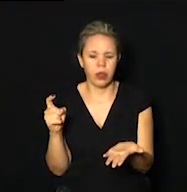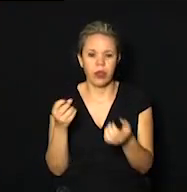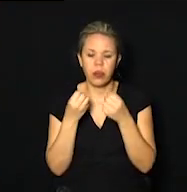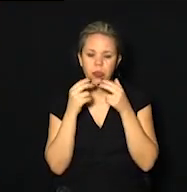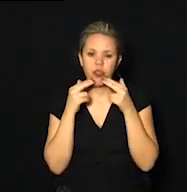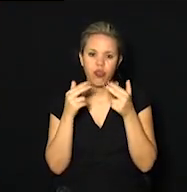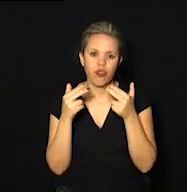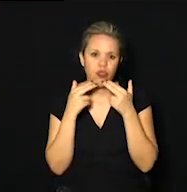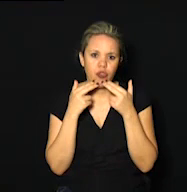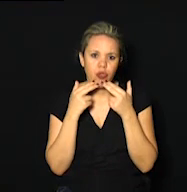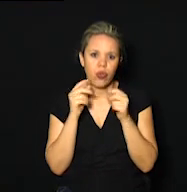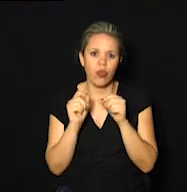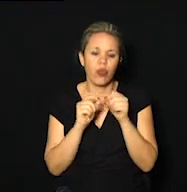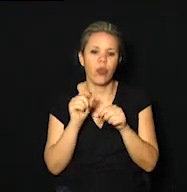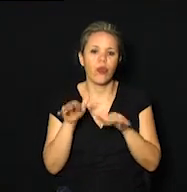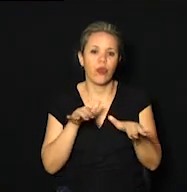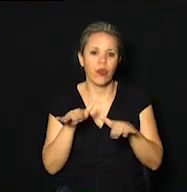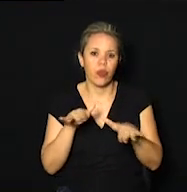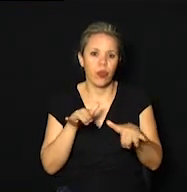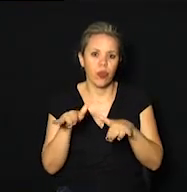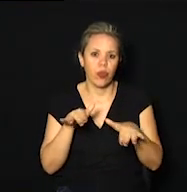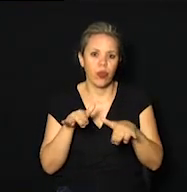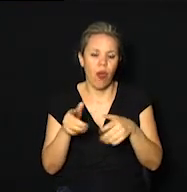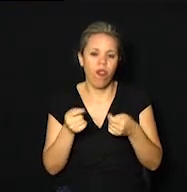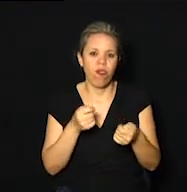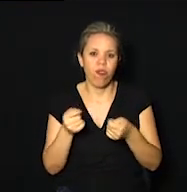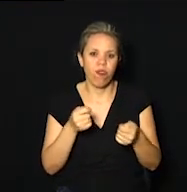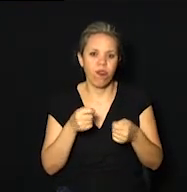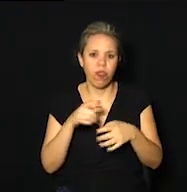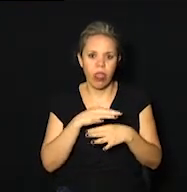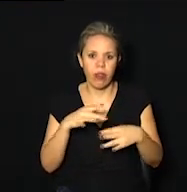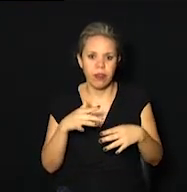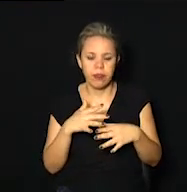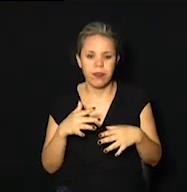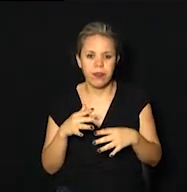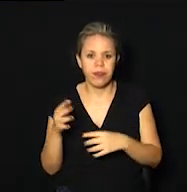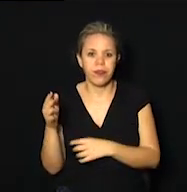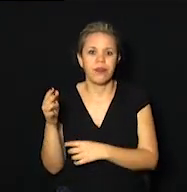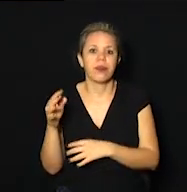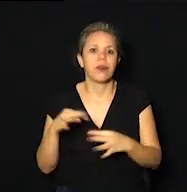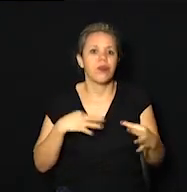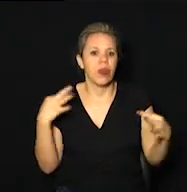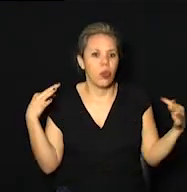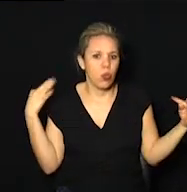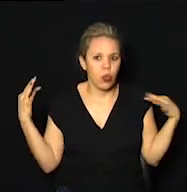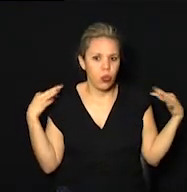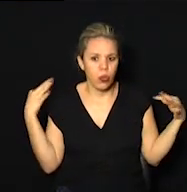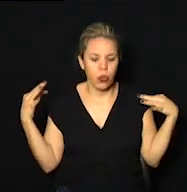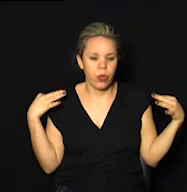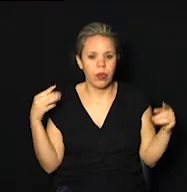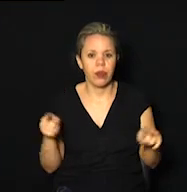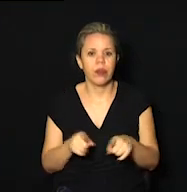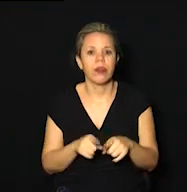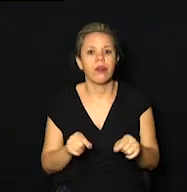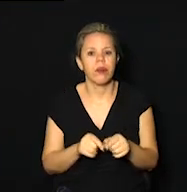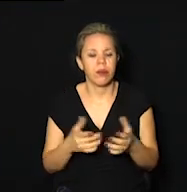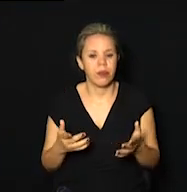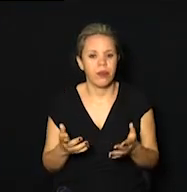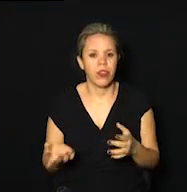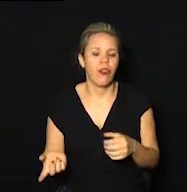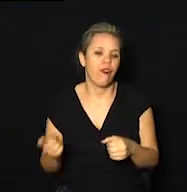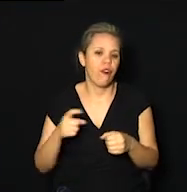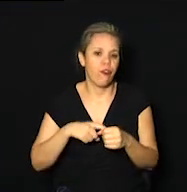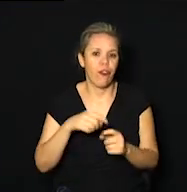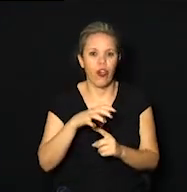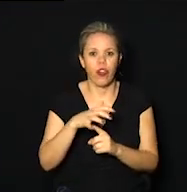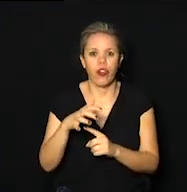notícia, né? O que vai movimentar a economia da cidade, o turismo também. A famosa Feira Hippie volta a